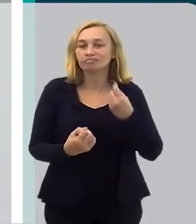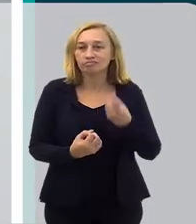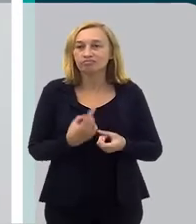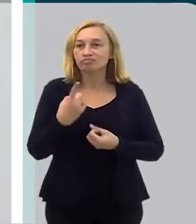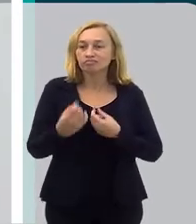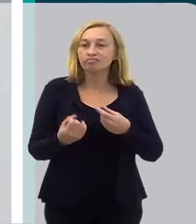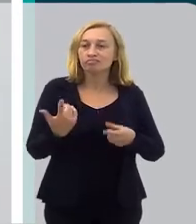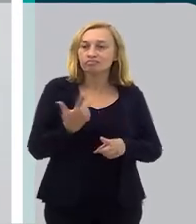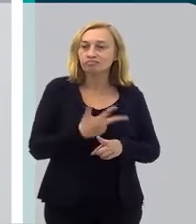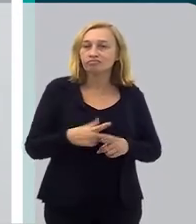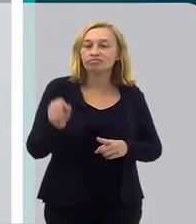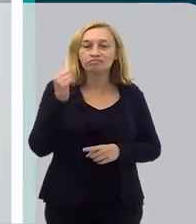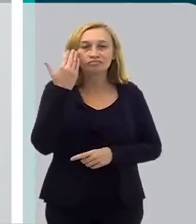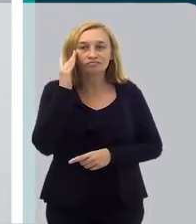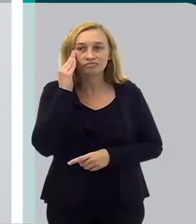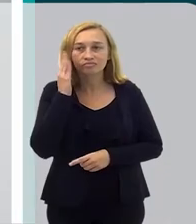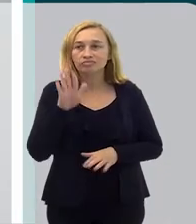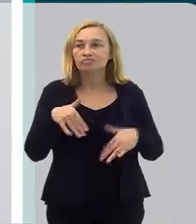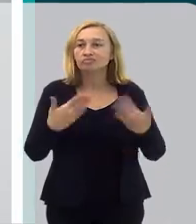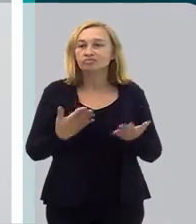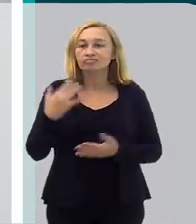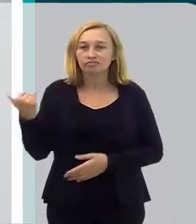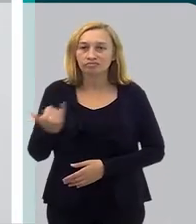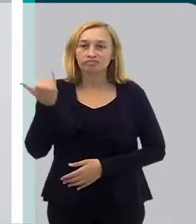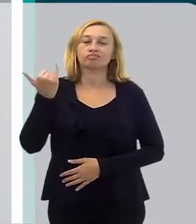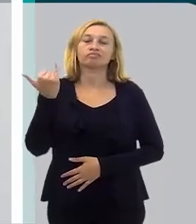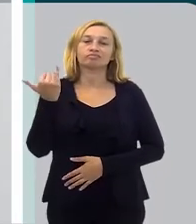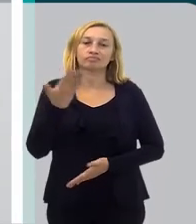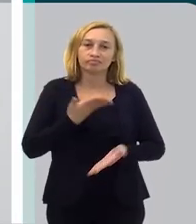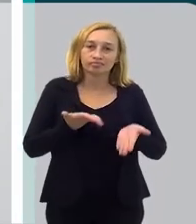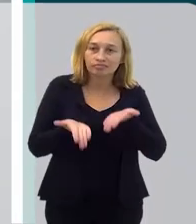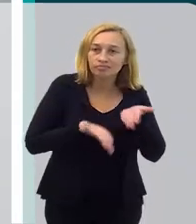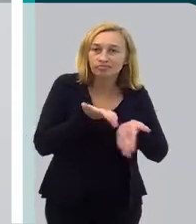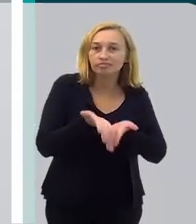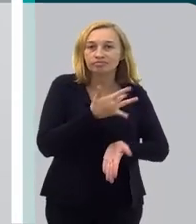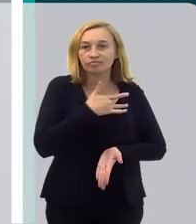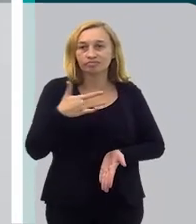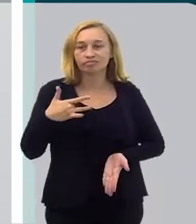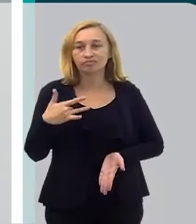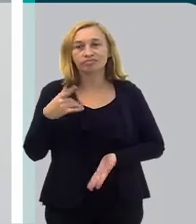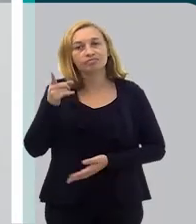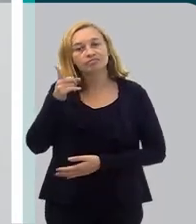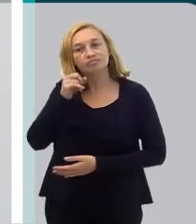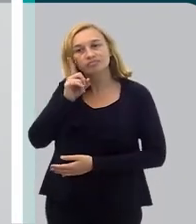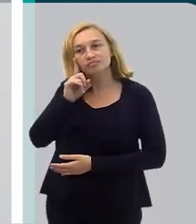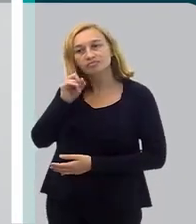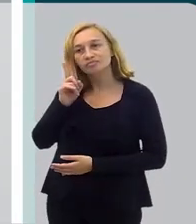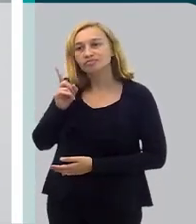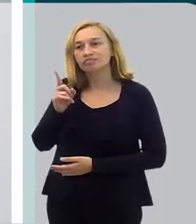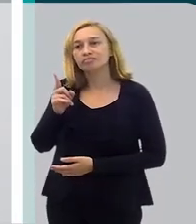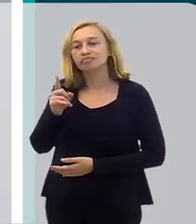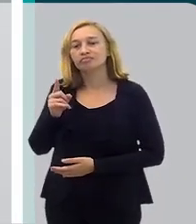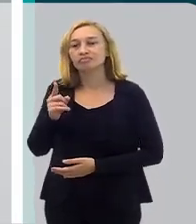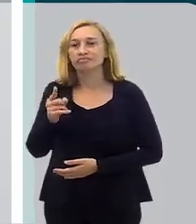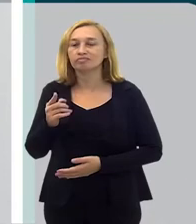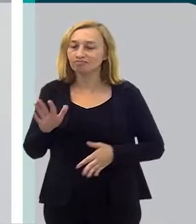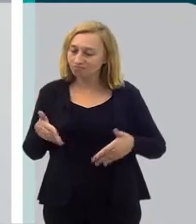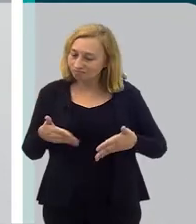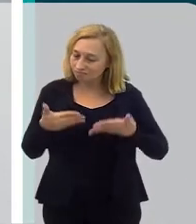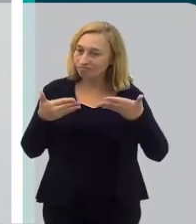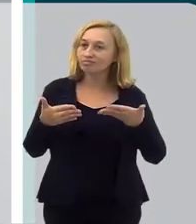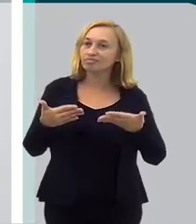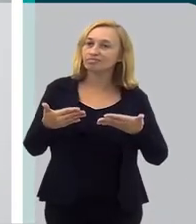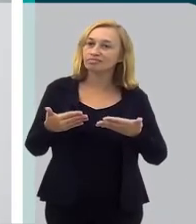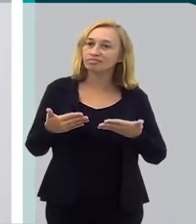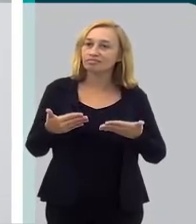de cada vez, tentando principalmente entender qual a importância desse cuidado para a minha saúde, para o meu dia a dia. Daí a gente se mantém